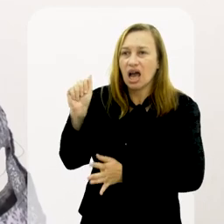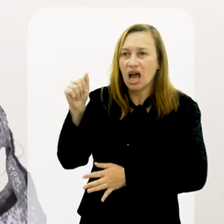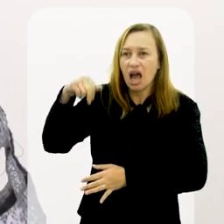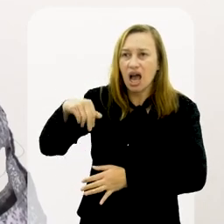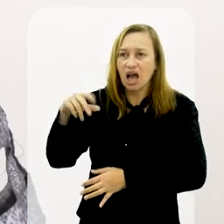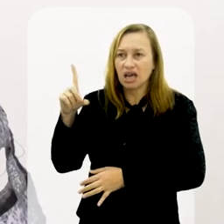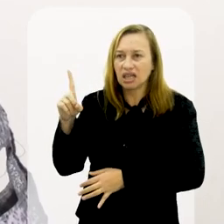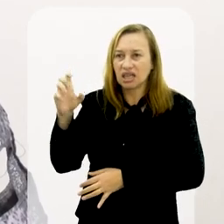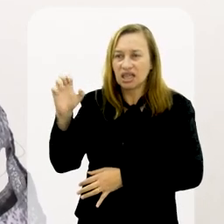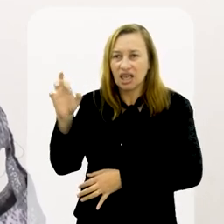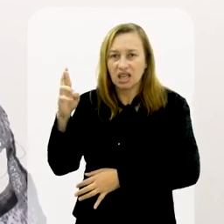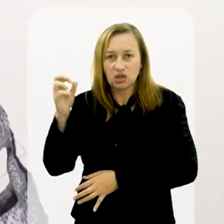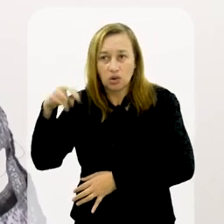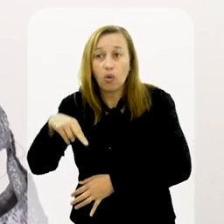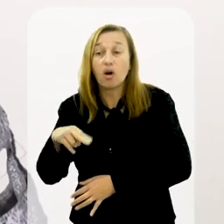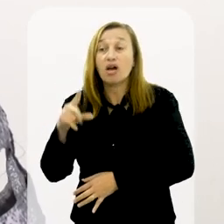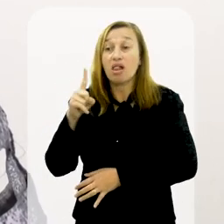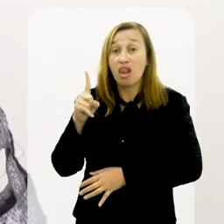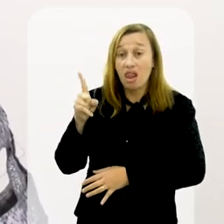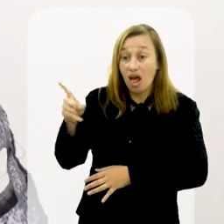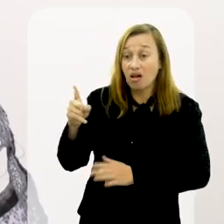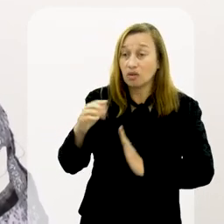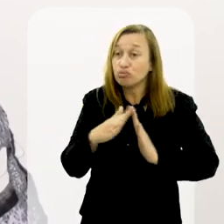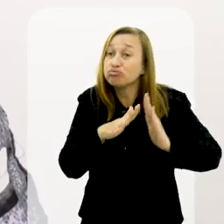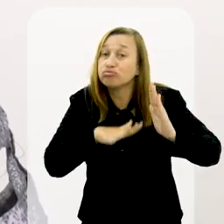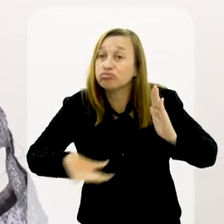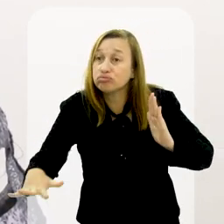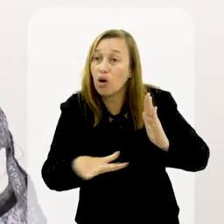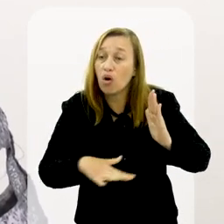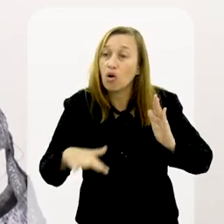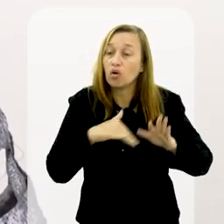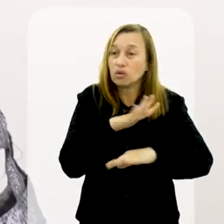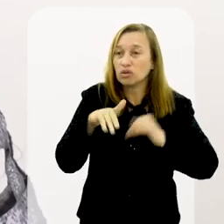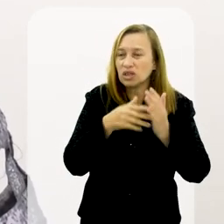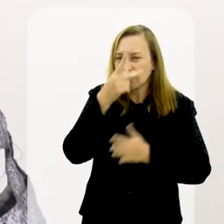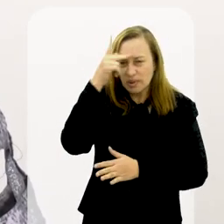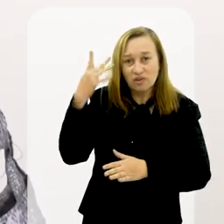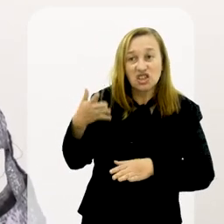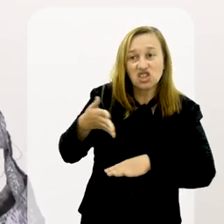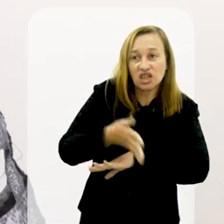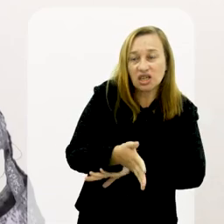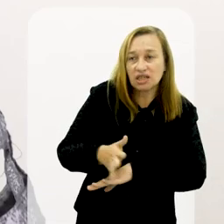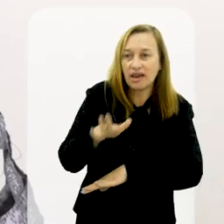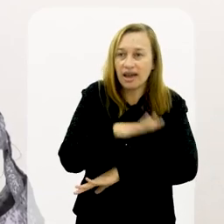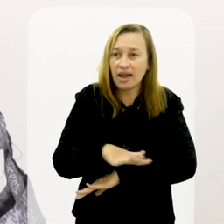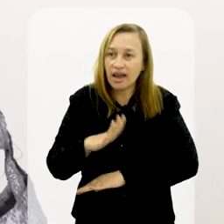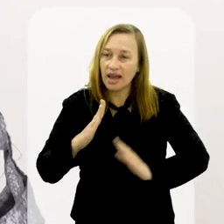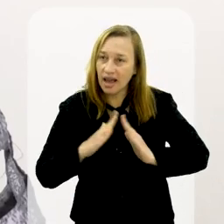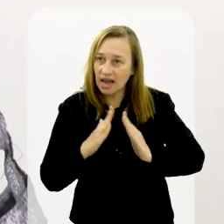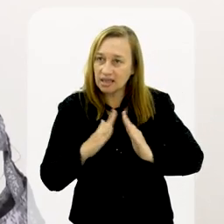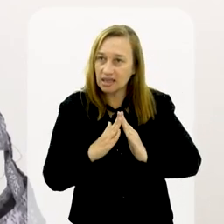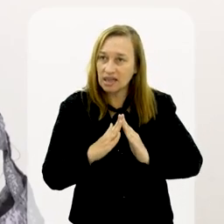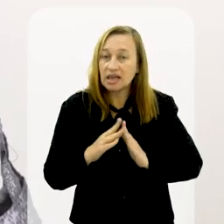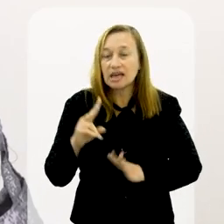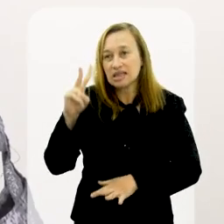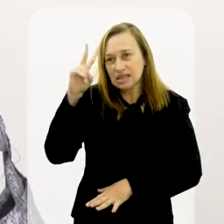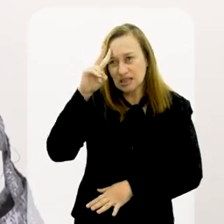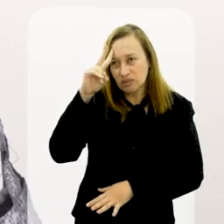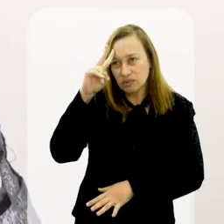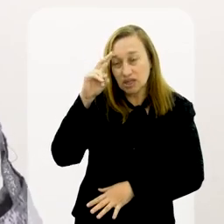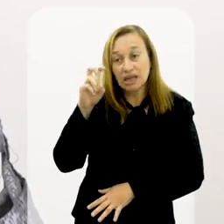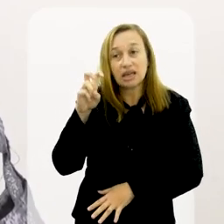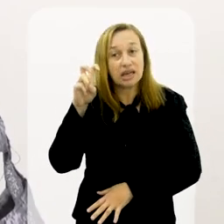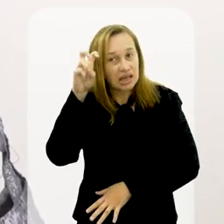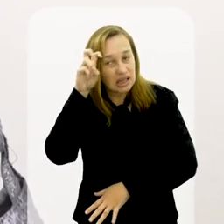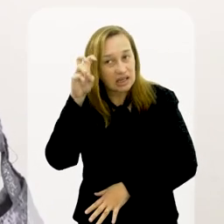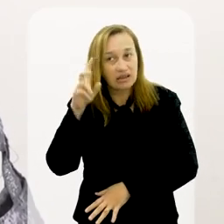temos uma dinâmica dentro do terreiro que é assim. Quando todo mundo vai chegando em casa, segunda e quinta, eles vão botando no grupo. Em casa,